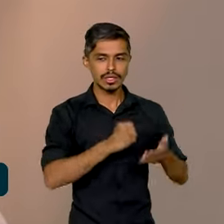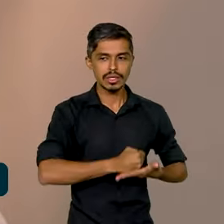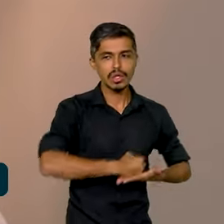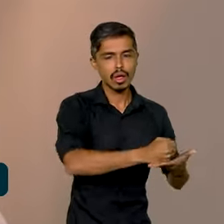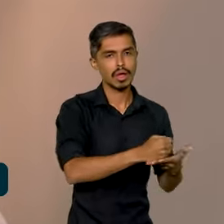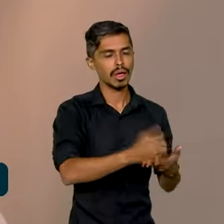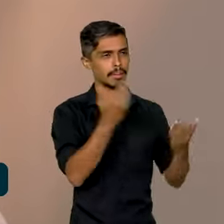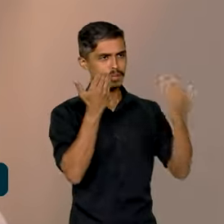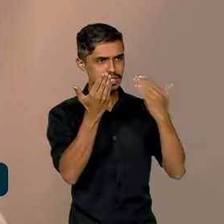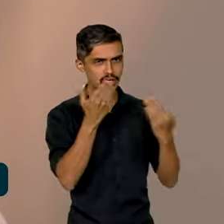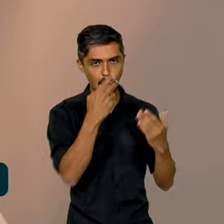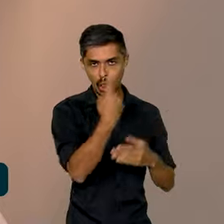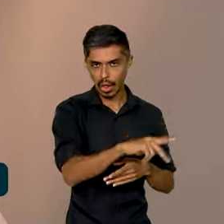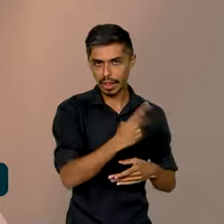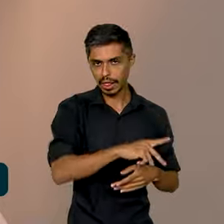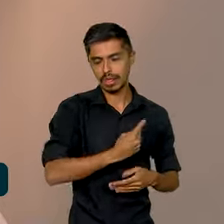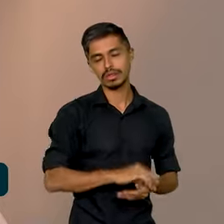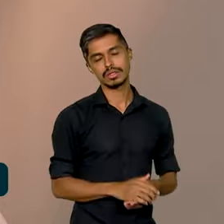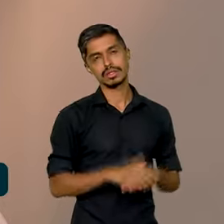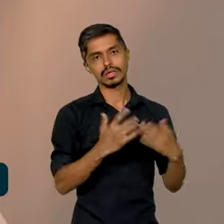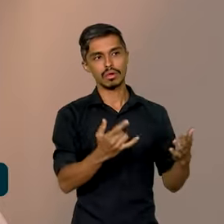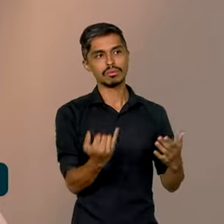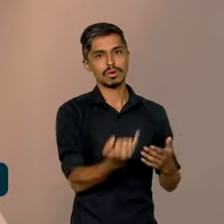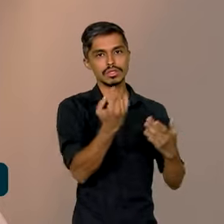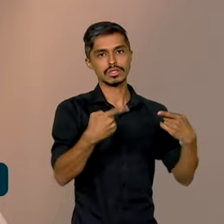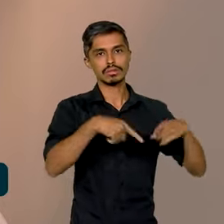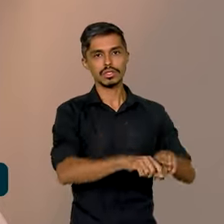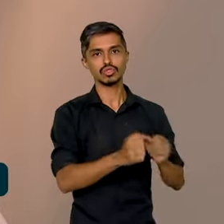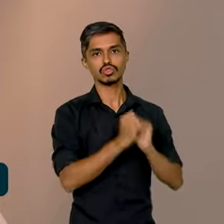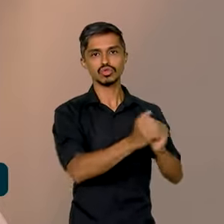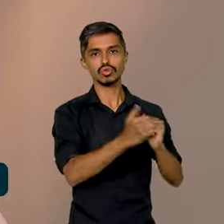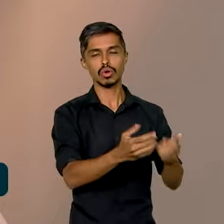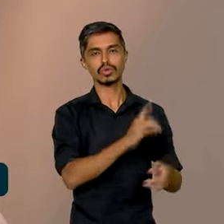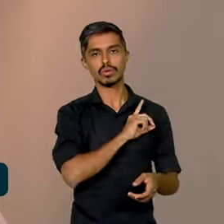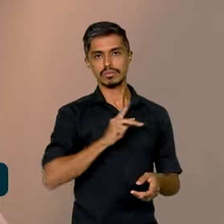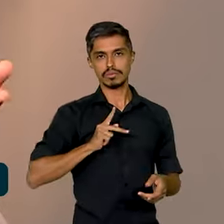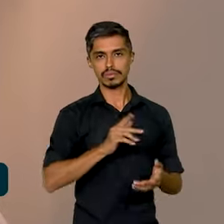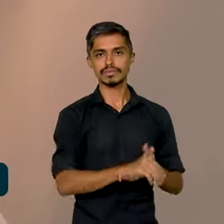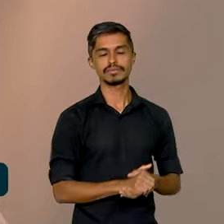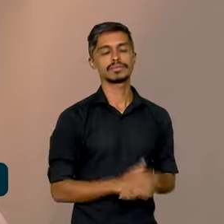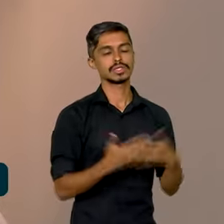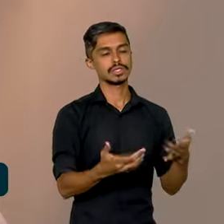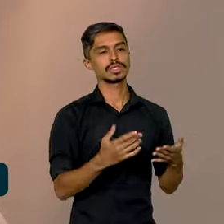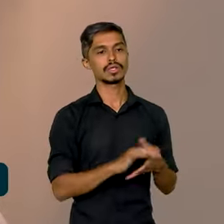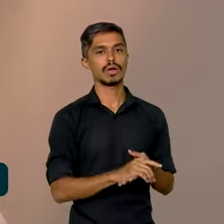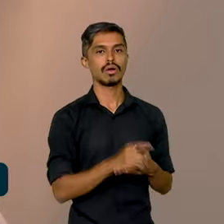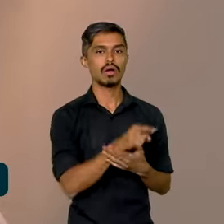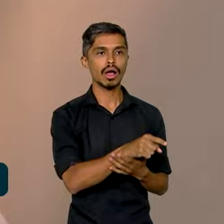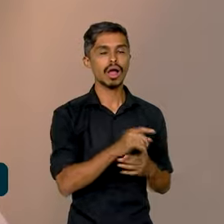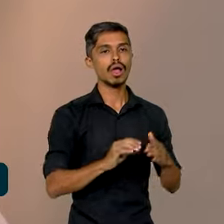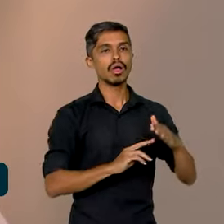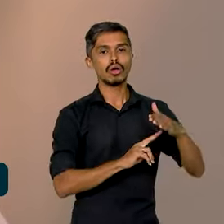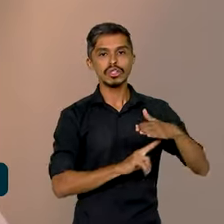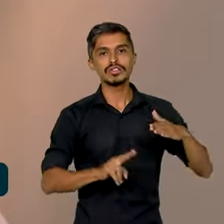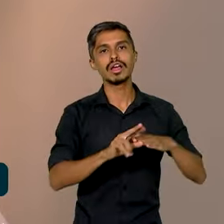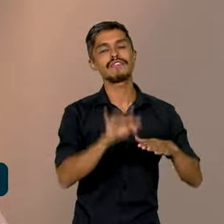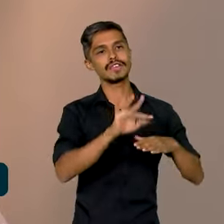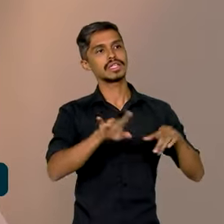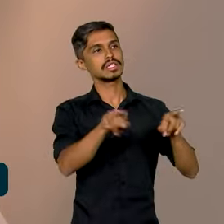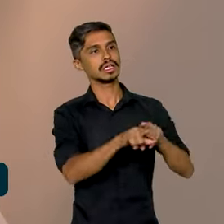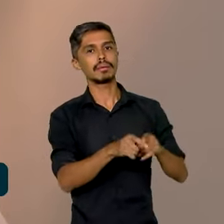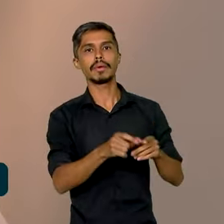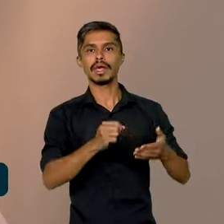psicossocial. Daí a importância da parceria firmada com a Defensoria Pública. As universidades federais também têm se